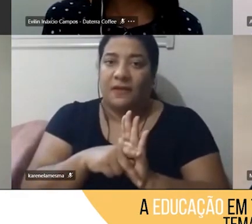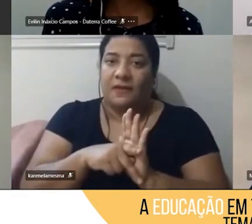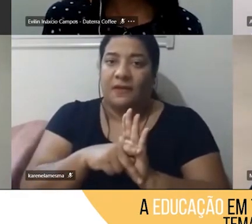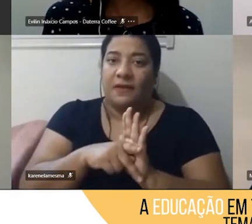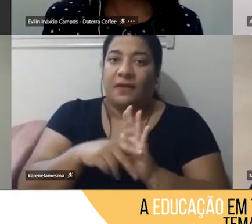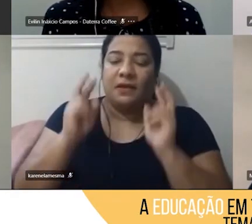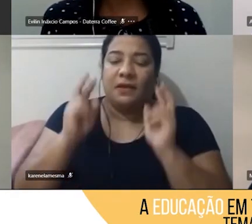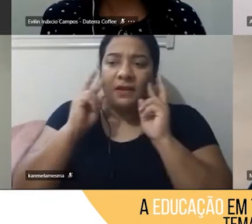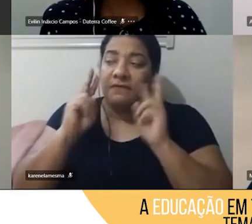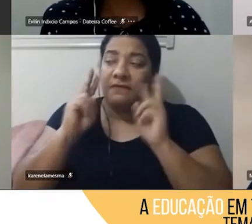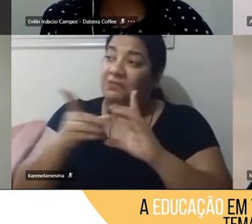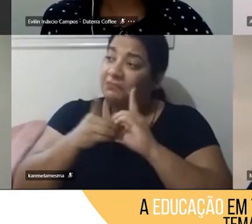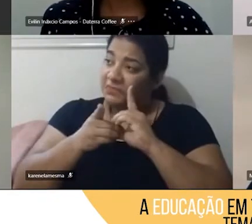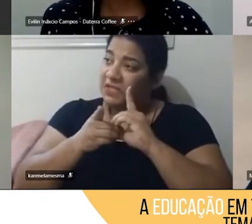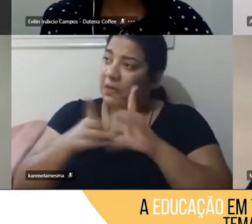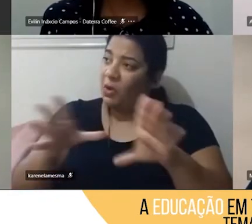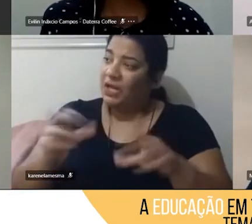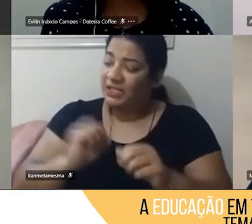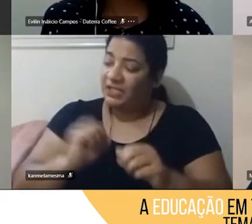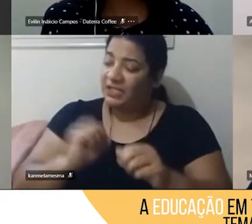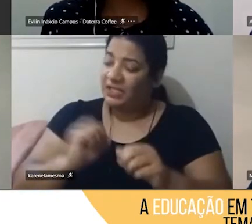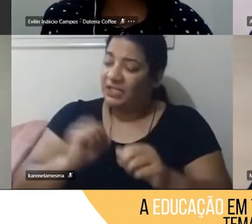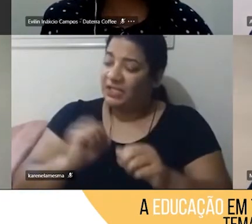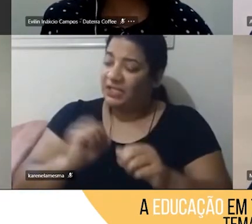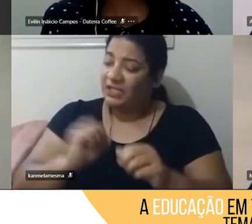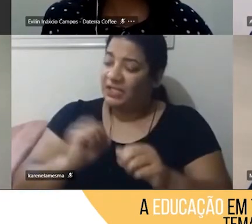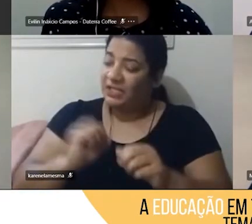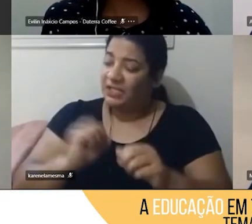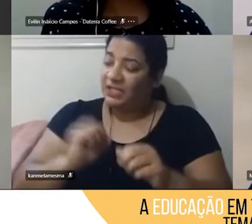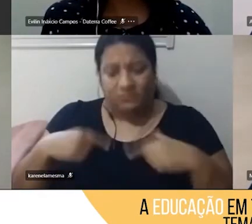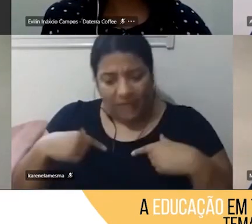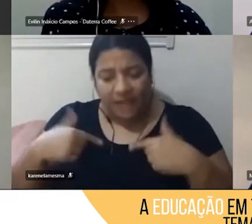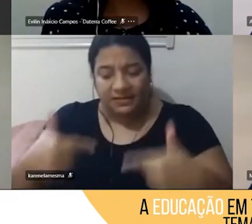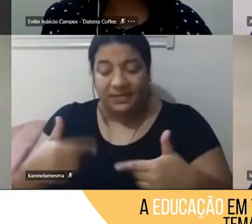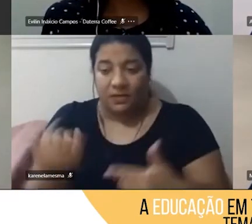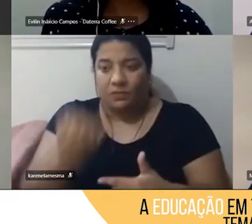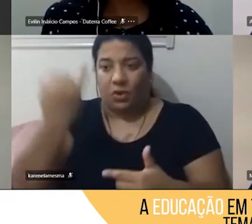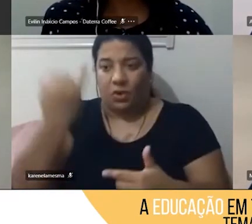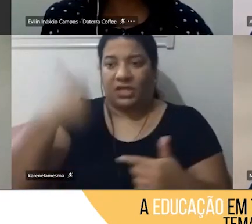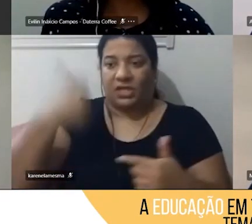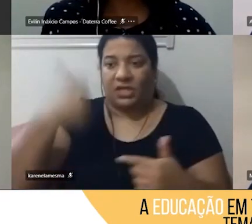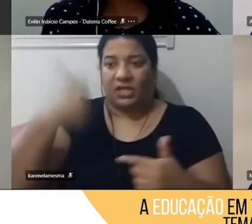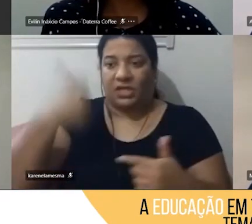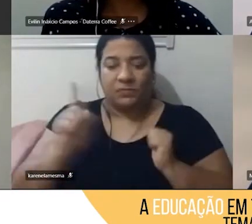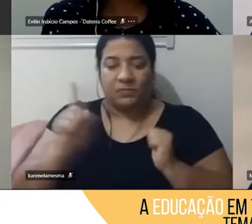democracia como um valor pessoal, por isso que ele entende a importância dele participar.